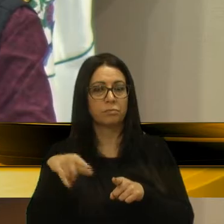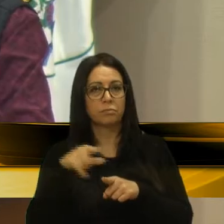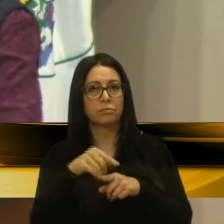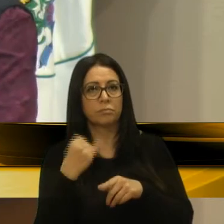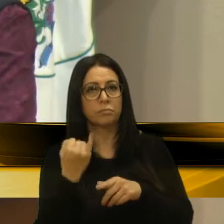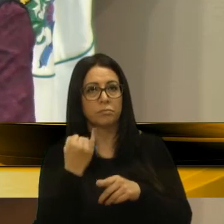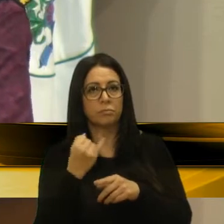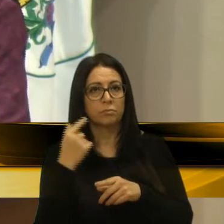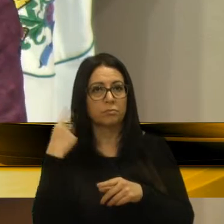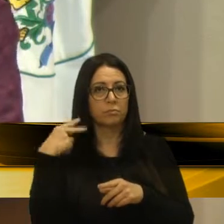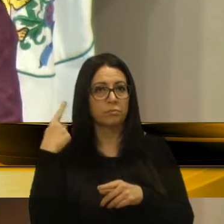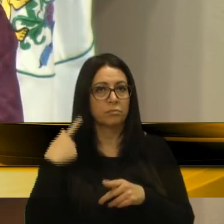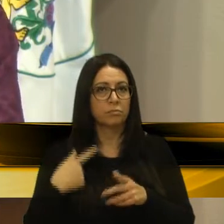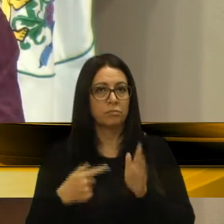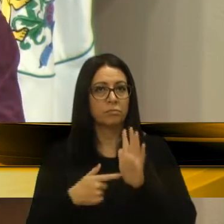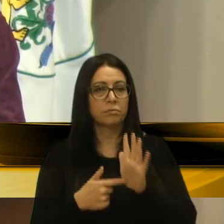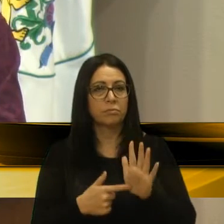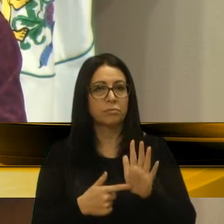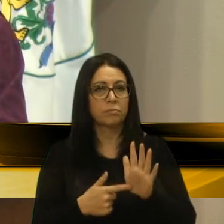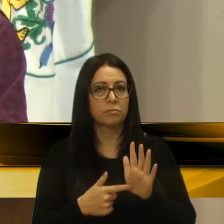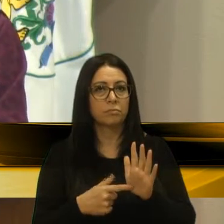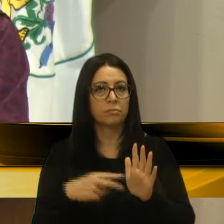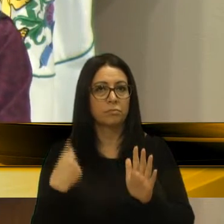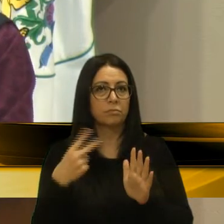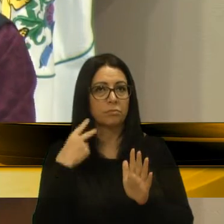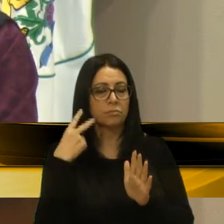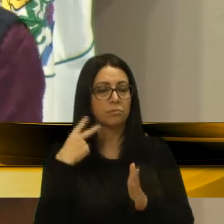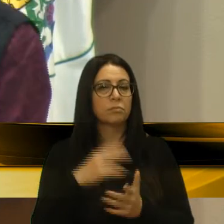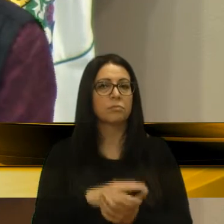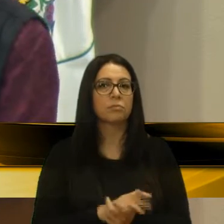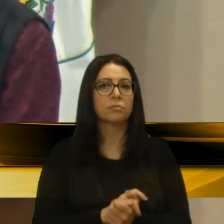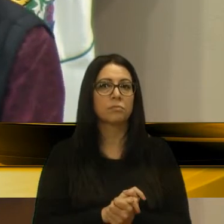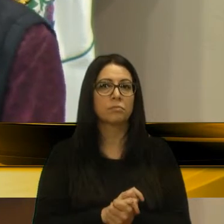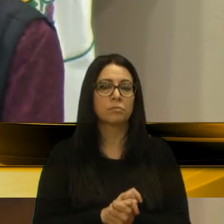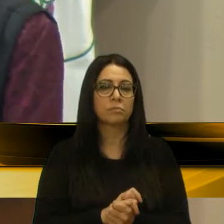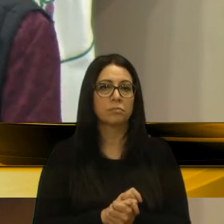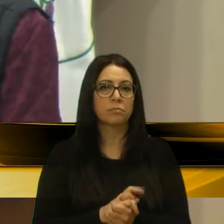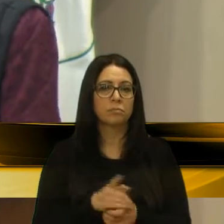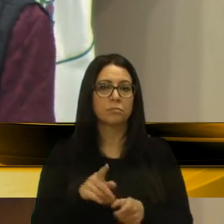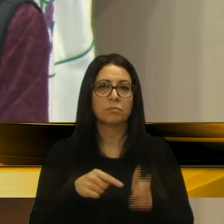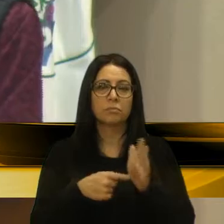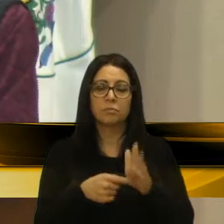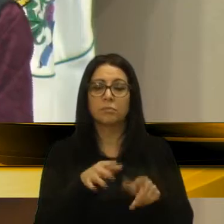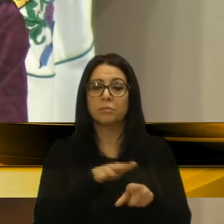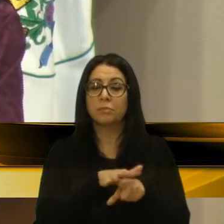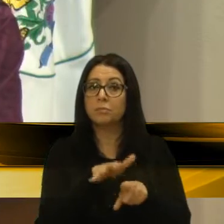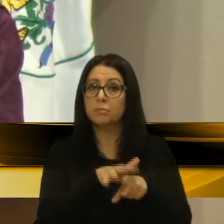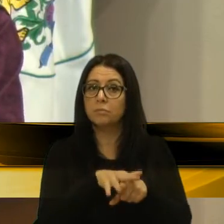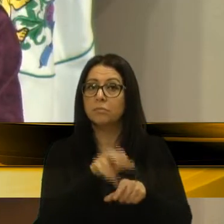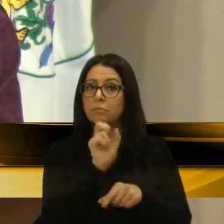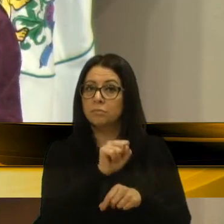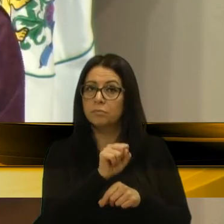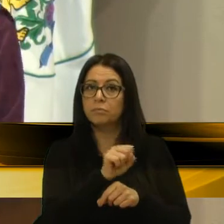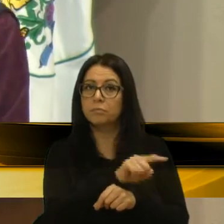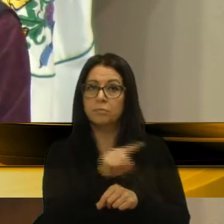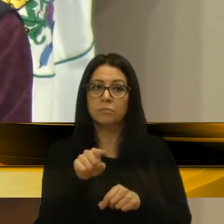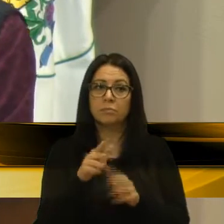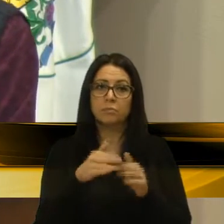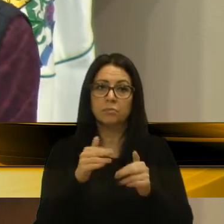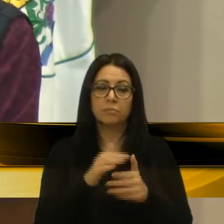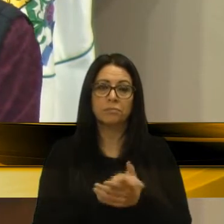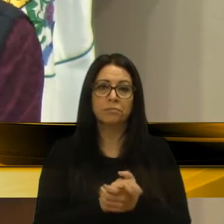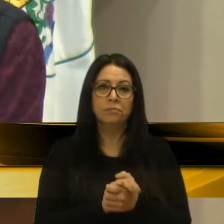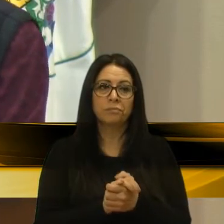vereador Aguadis. Mas trazer, nós vereadores, trazer essas demandas e mostrar, sim, o que a está pedindo, porque